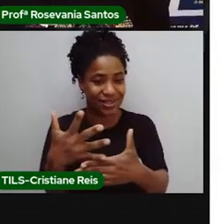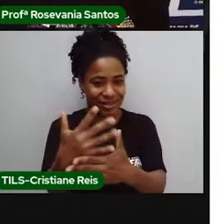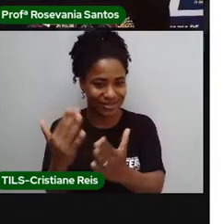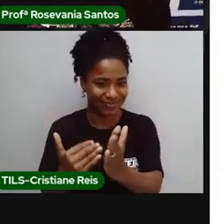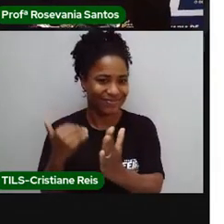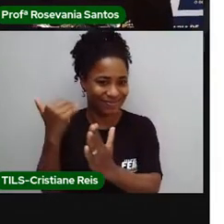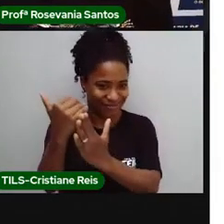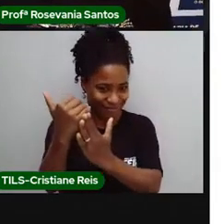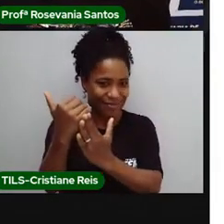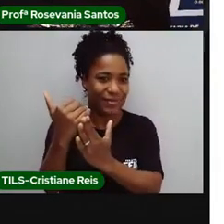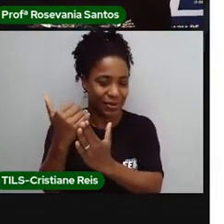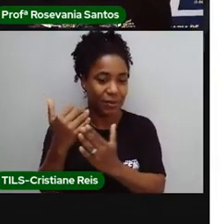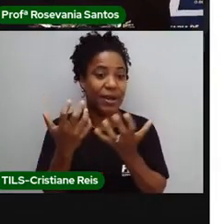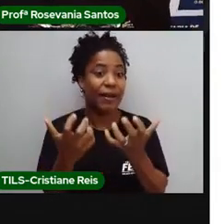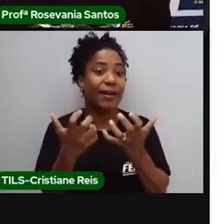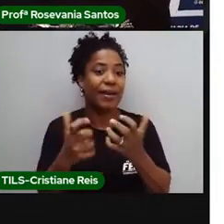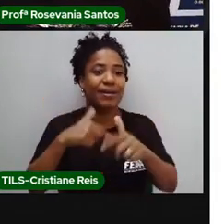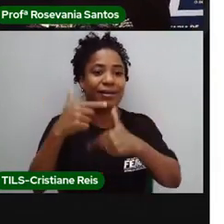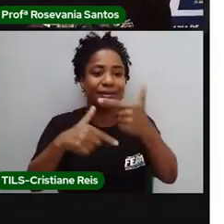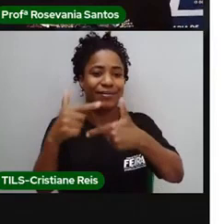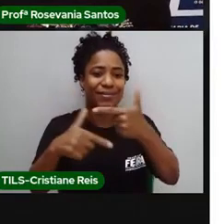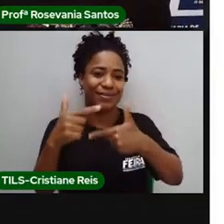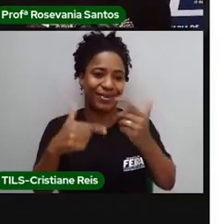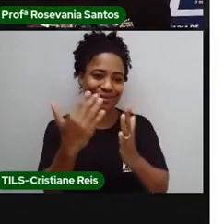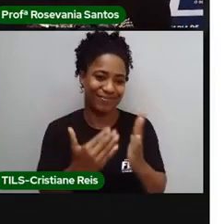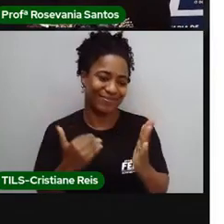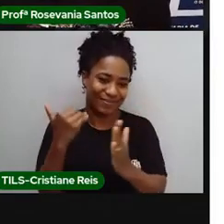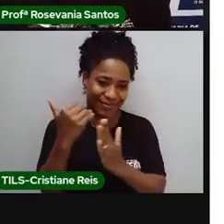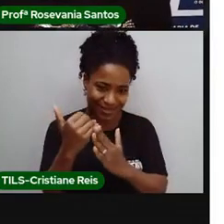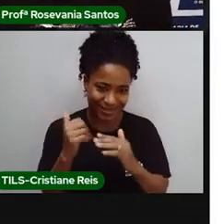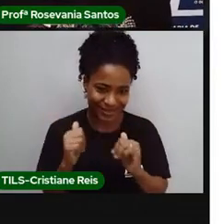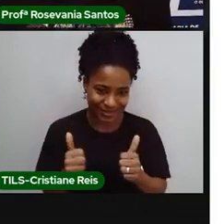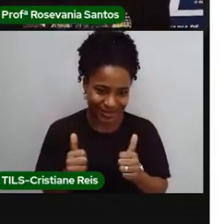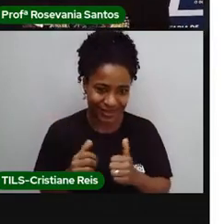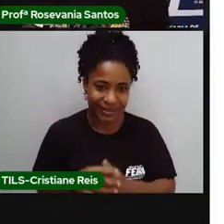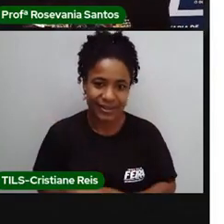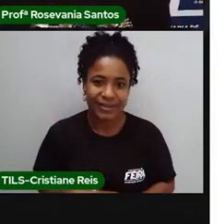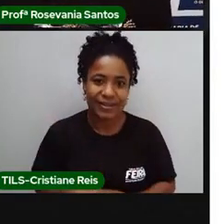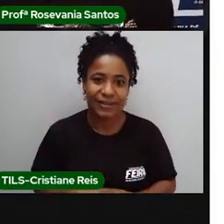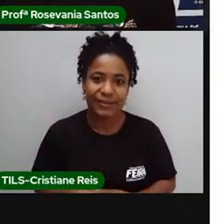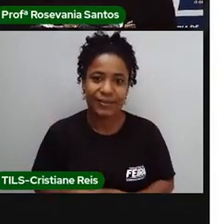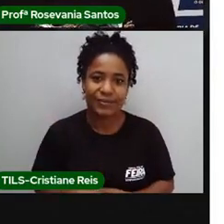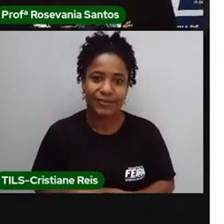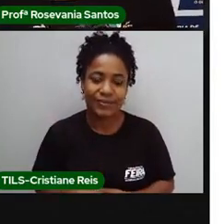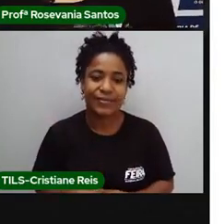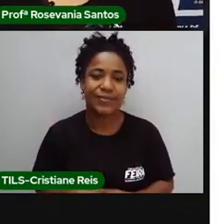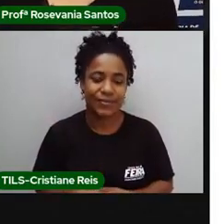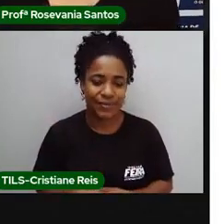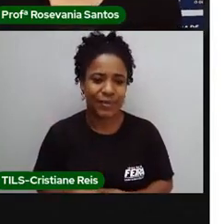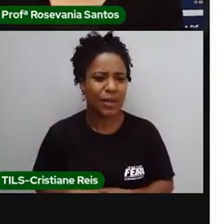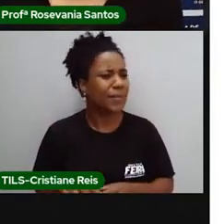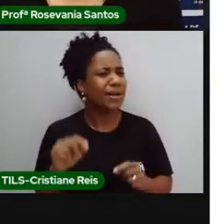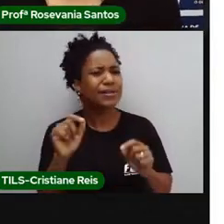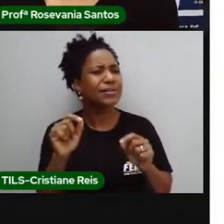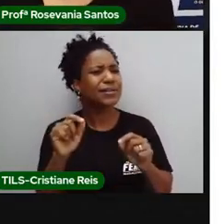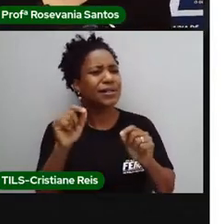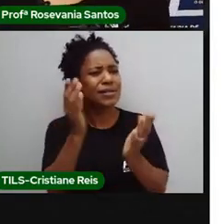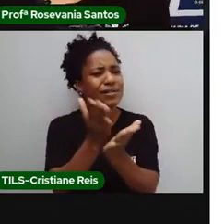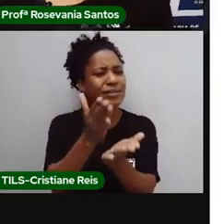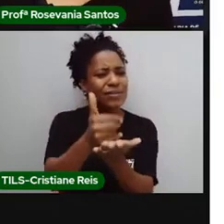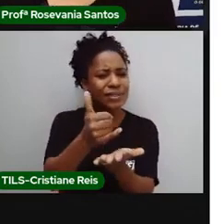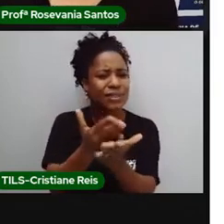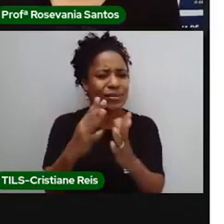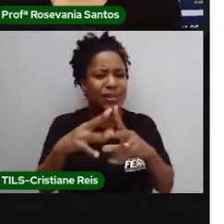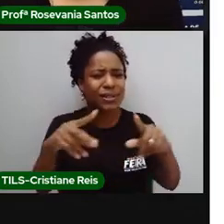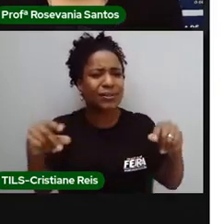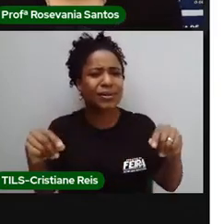buscar, né, melhores condições de emprego, melhores condições de vida. Aí, o que é divisão, né, territorial do trabalho? Só para